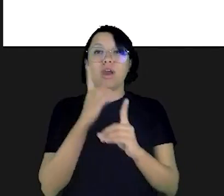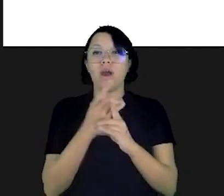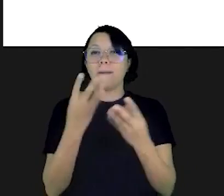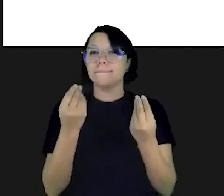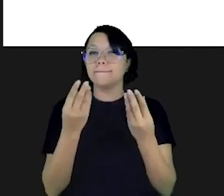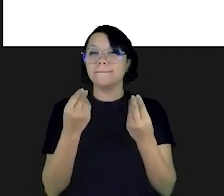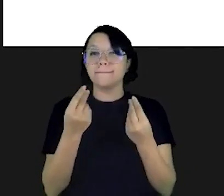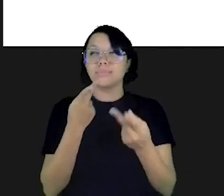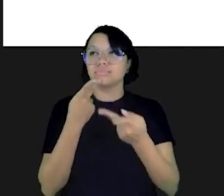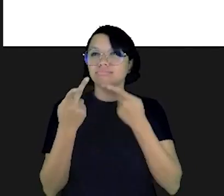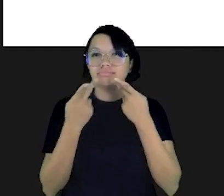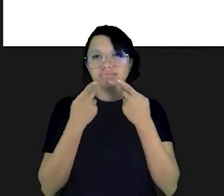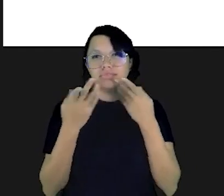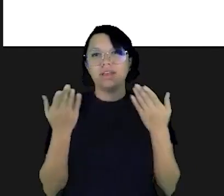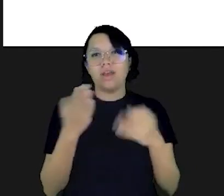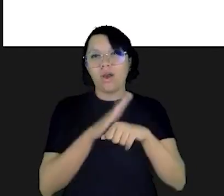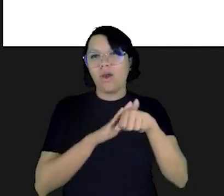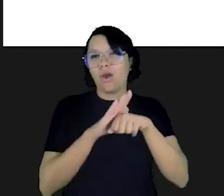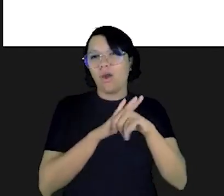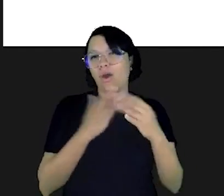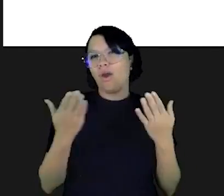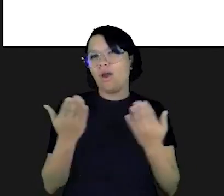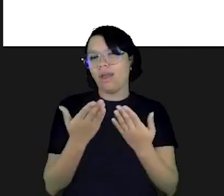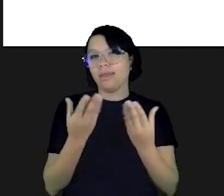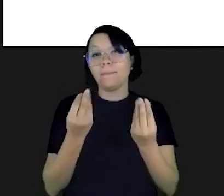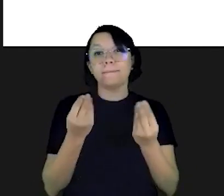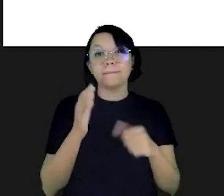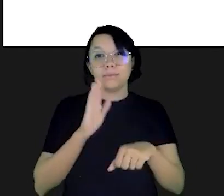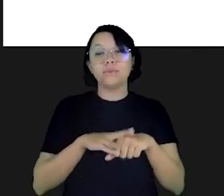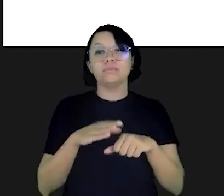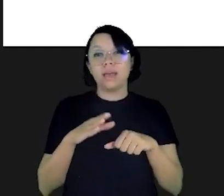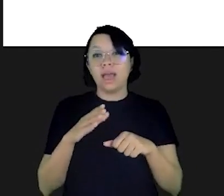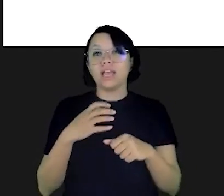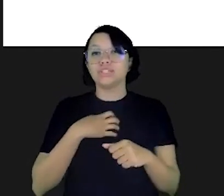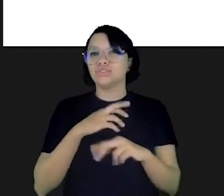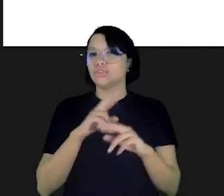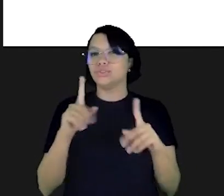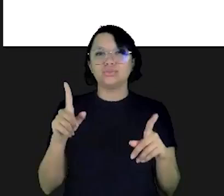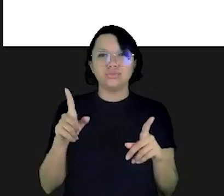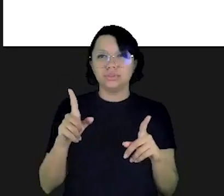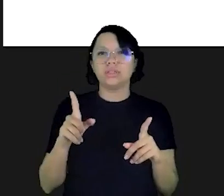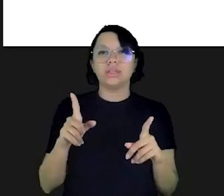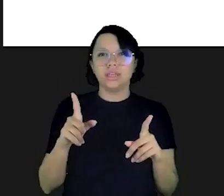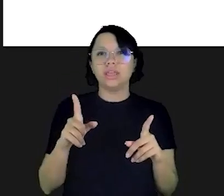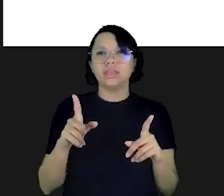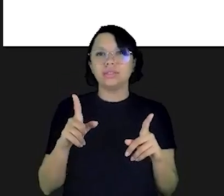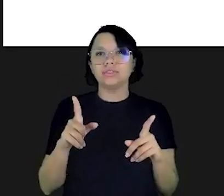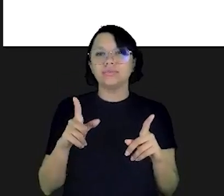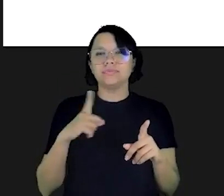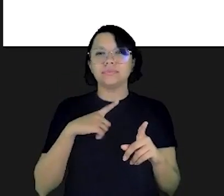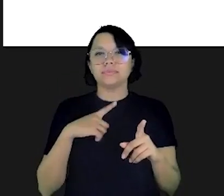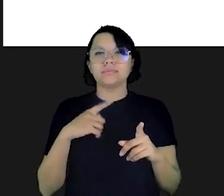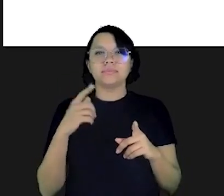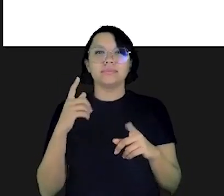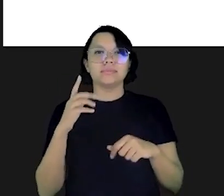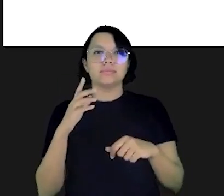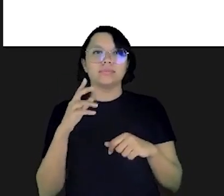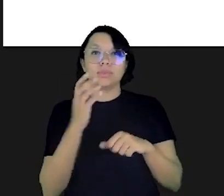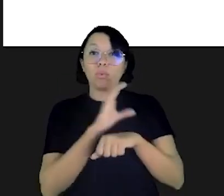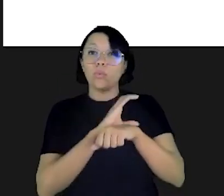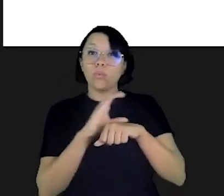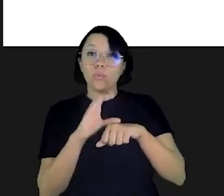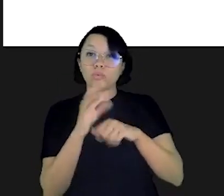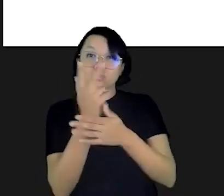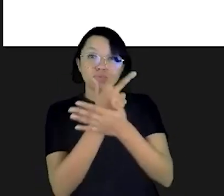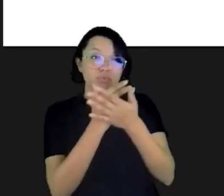dentro vocês vão encontrar muito do que a gente conversou aqui e muito mais em vários formatos diferentes formatos